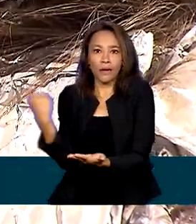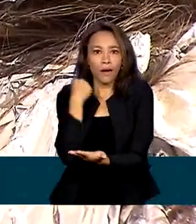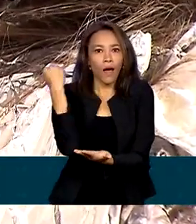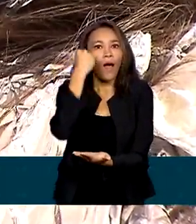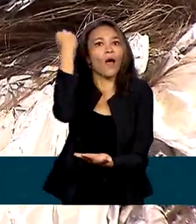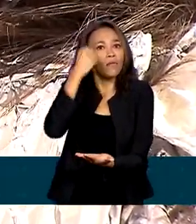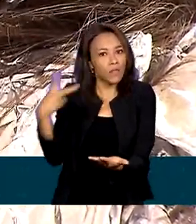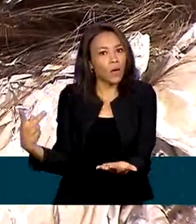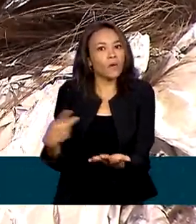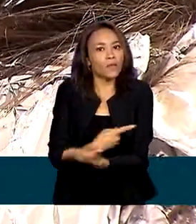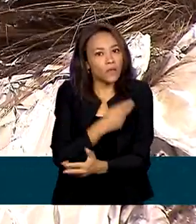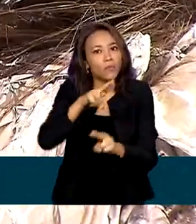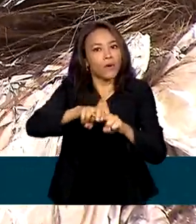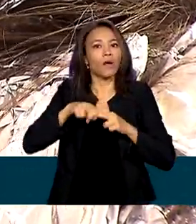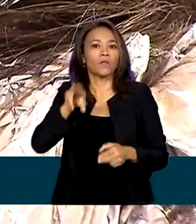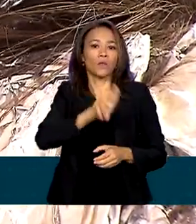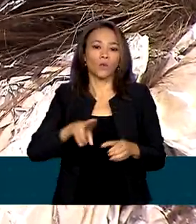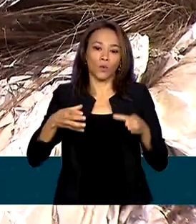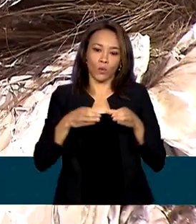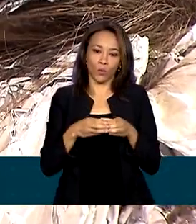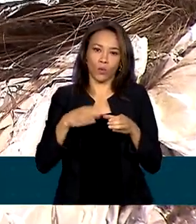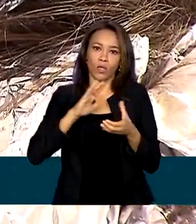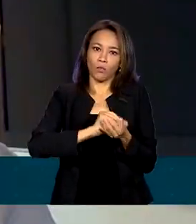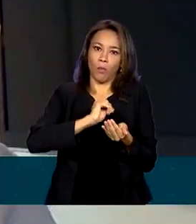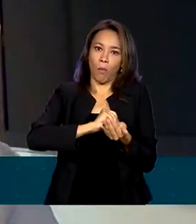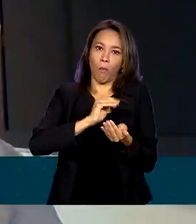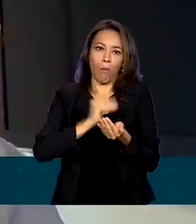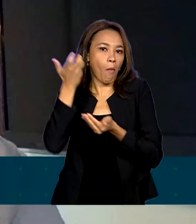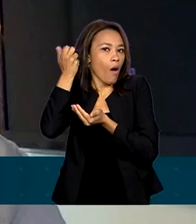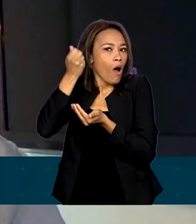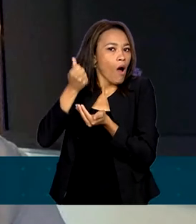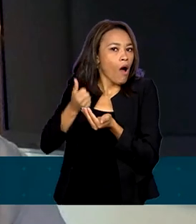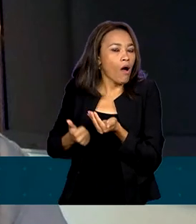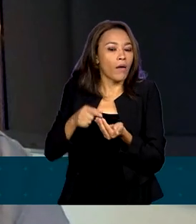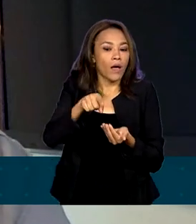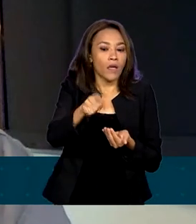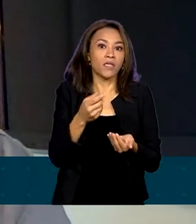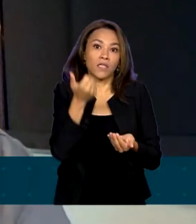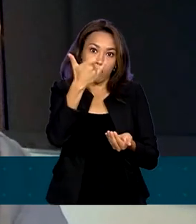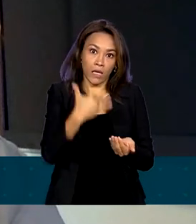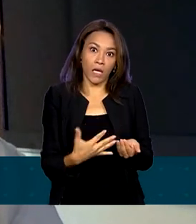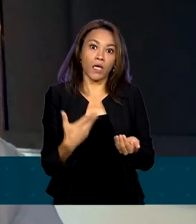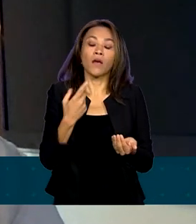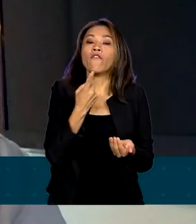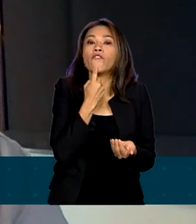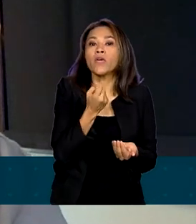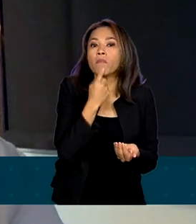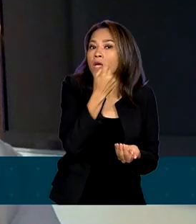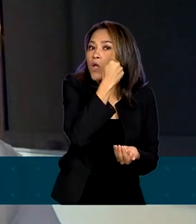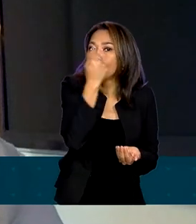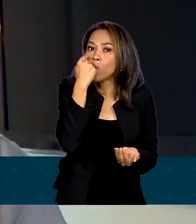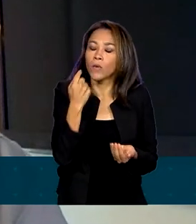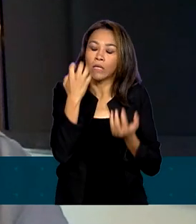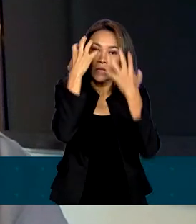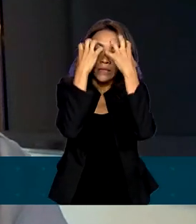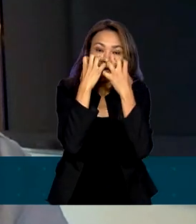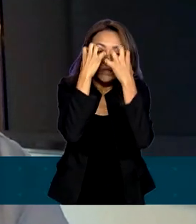associados ao uso das pomadas. Vermelhidão, então as pessoas ficam com o olho muito vermelho, irritado,